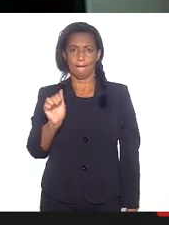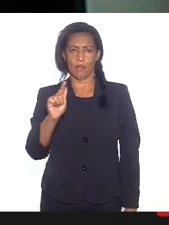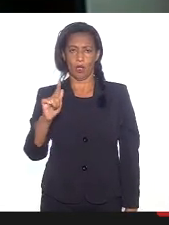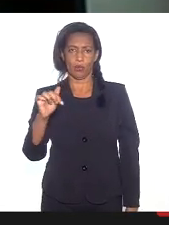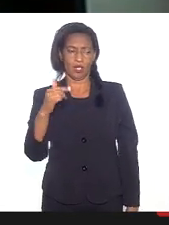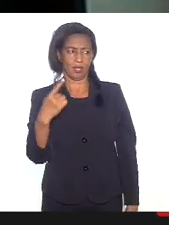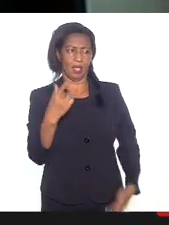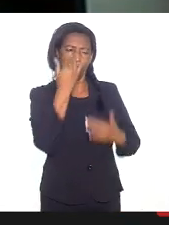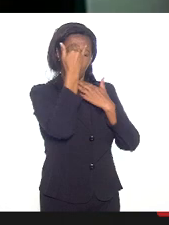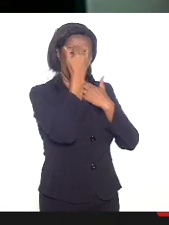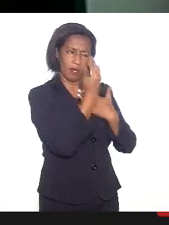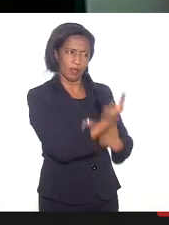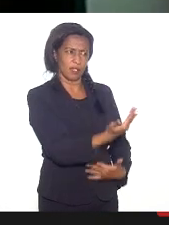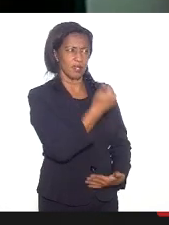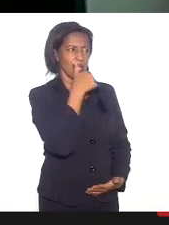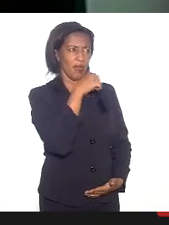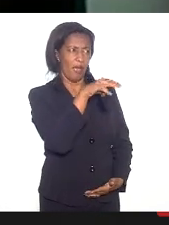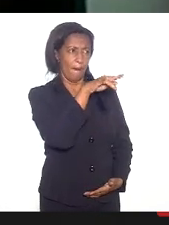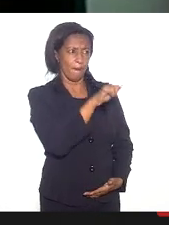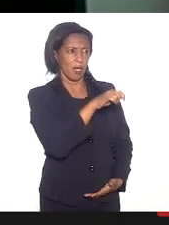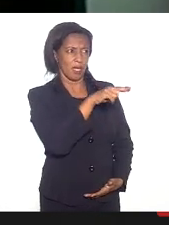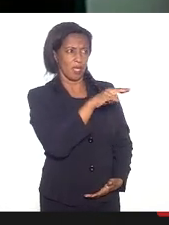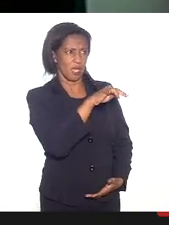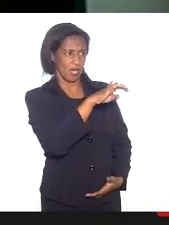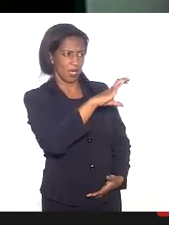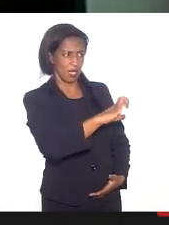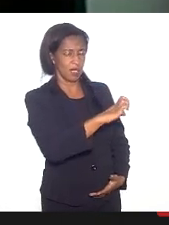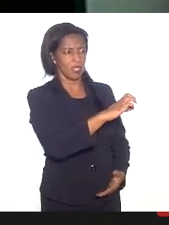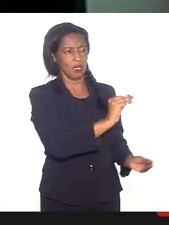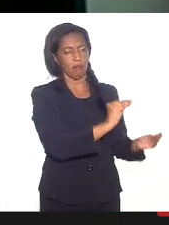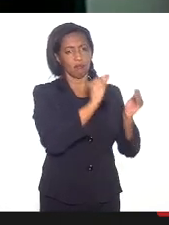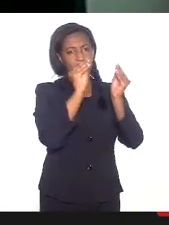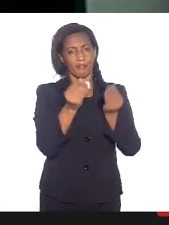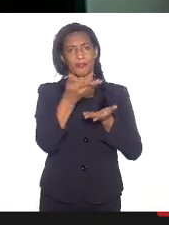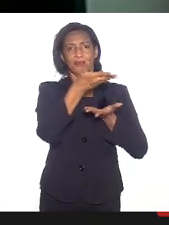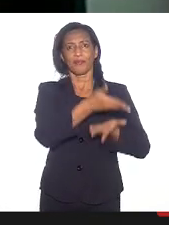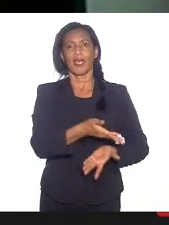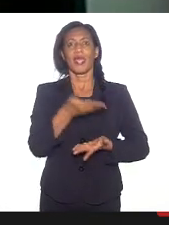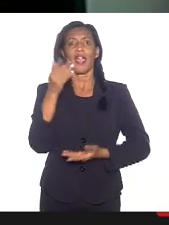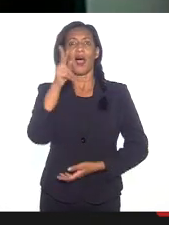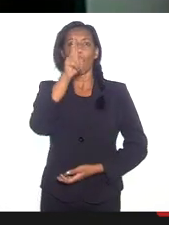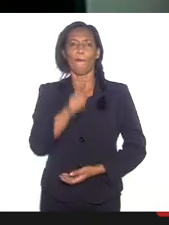Mãe Nilce, eu passo a palavra agora ao padre Vitor Pimentel.